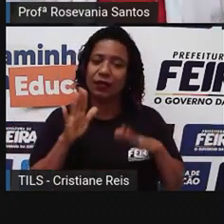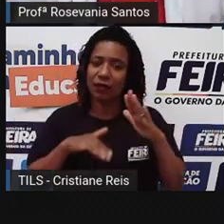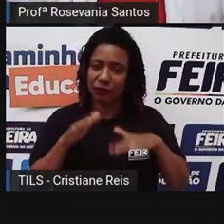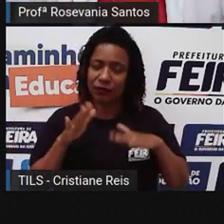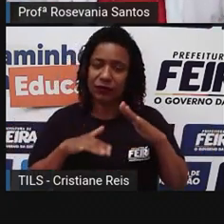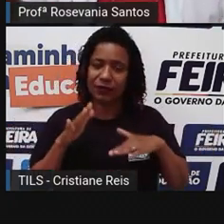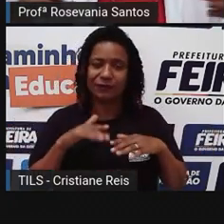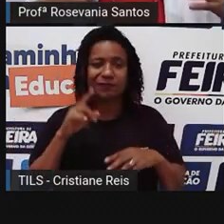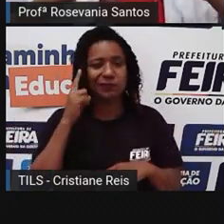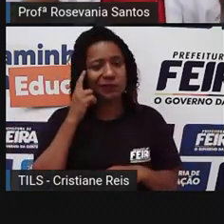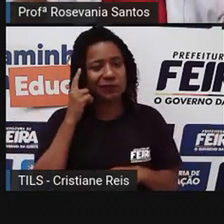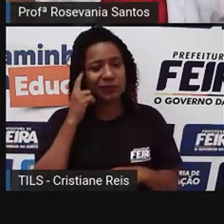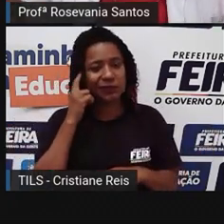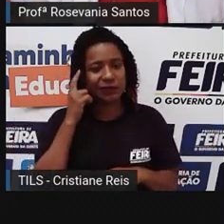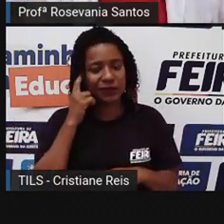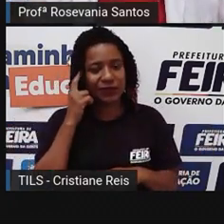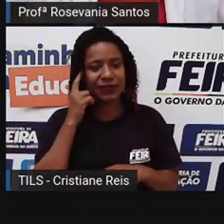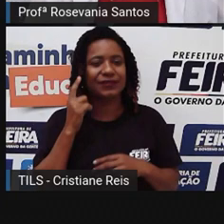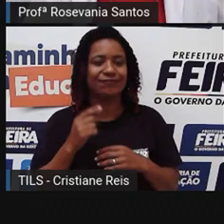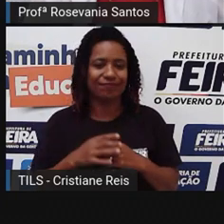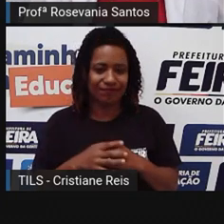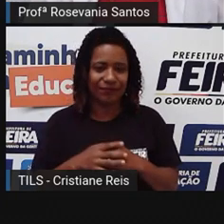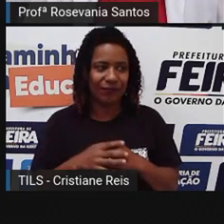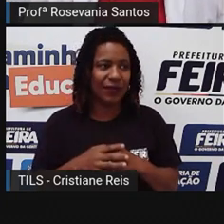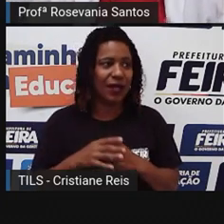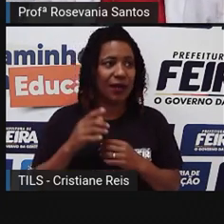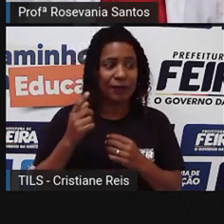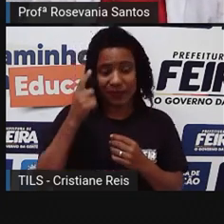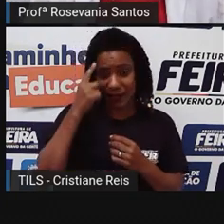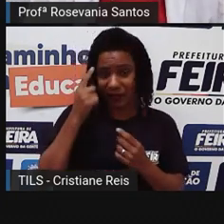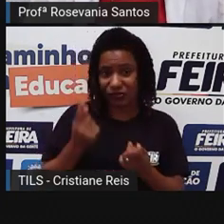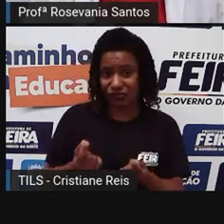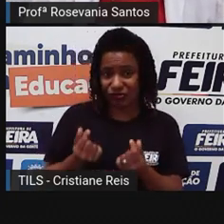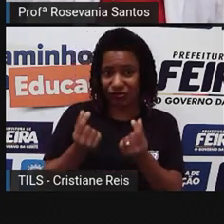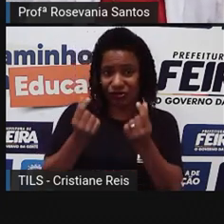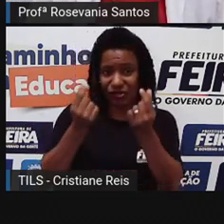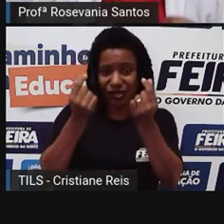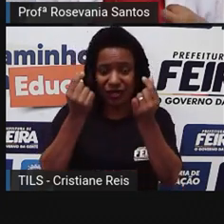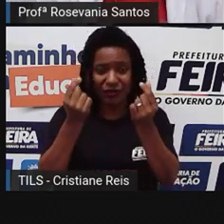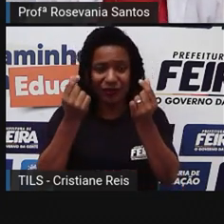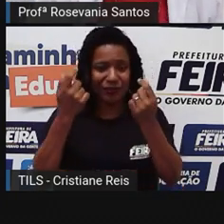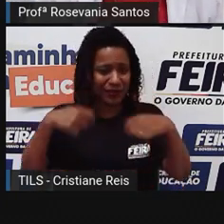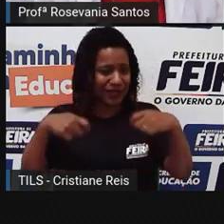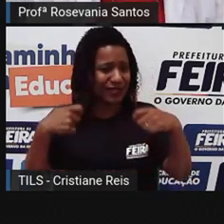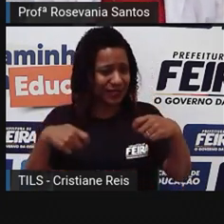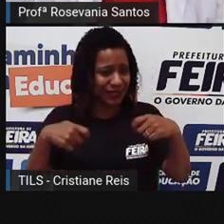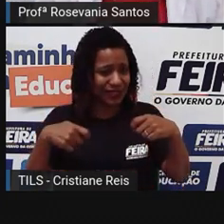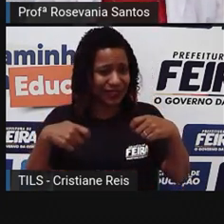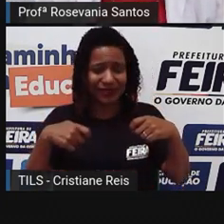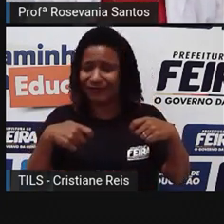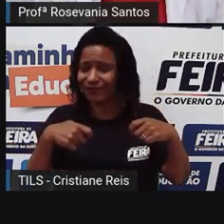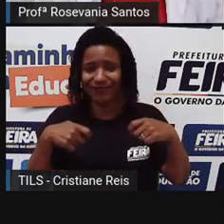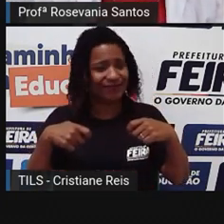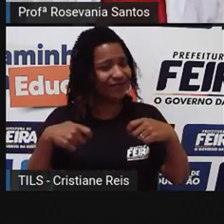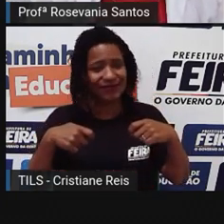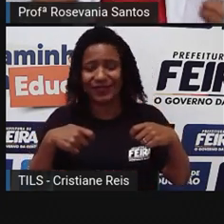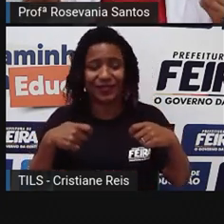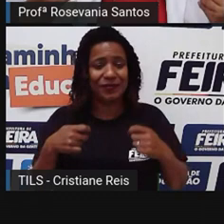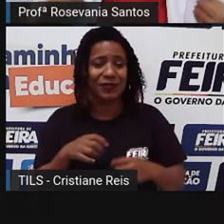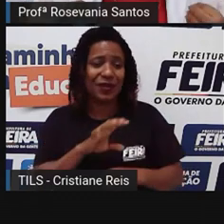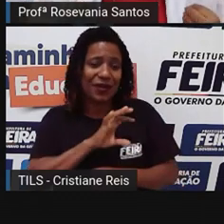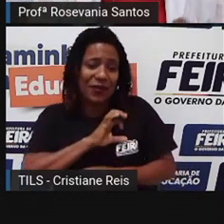que isso aí tudo exige muito dinheiro. Mas até com pouquinho dinheiro, quando se tem amor, gente, se tem tudo.